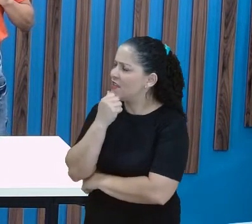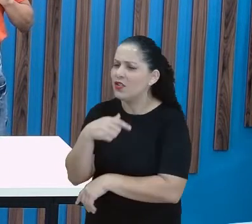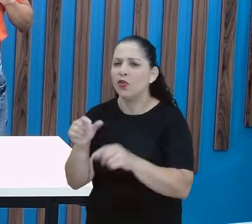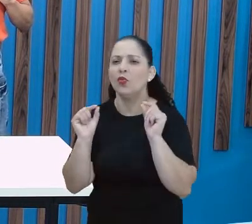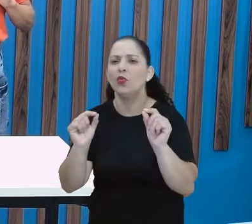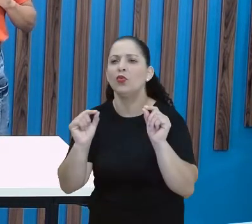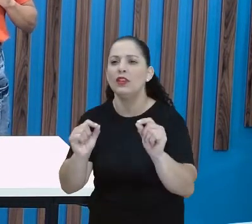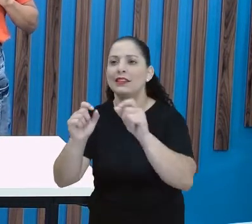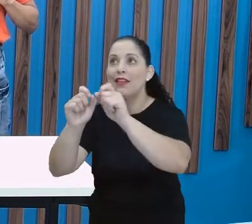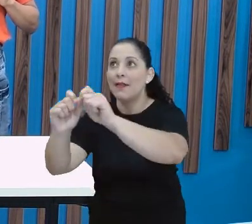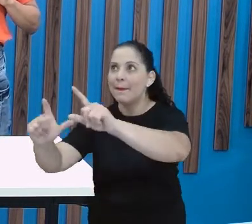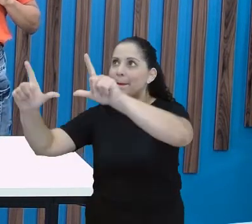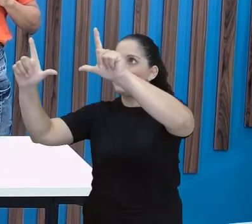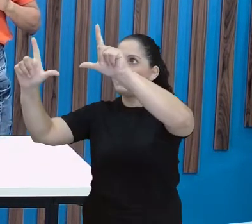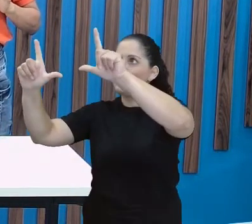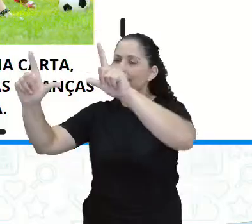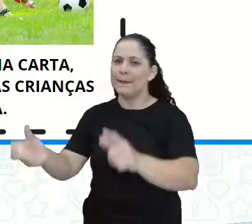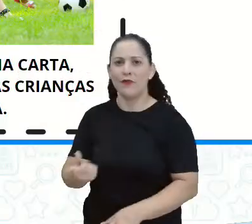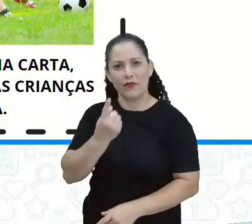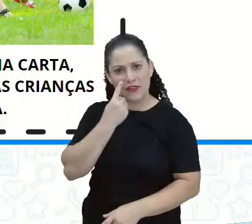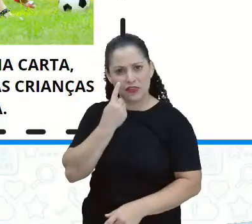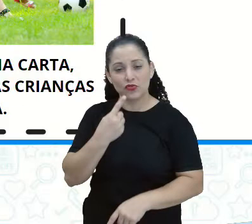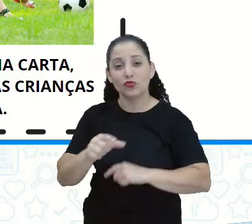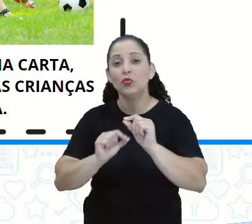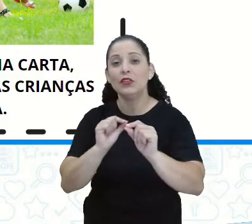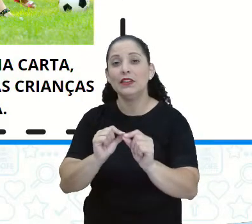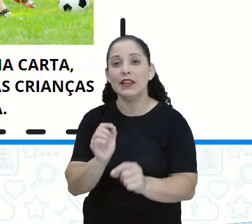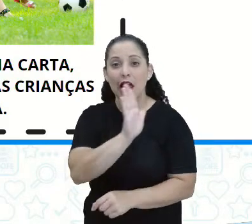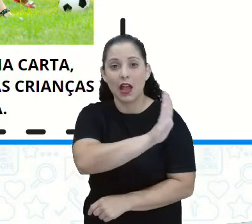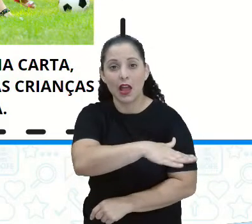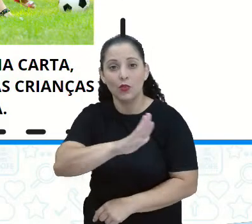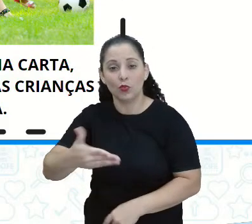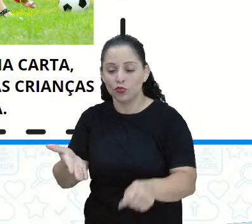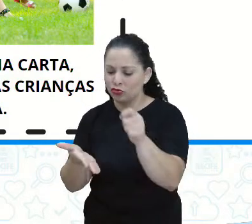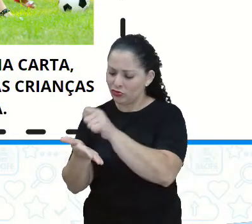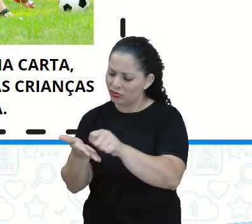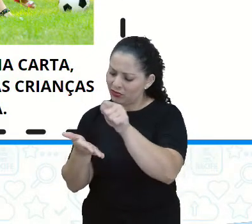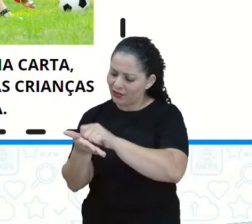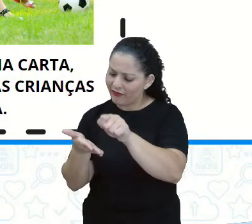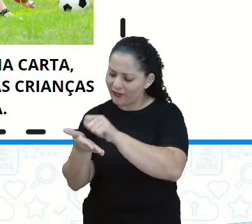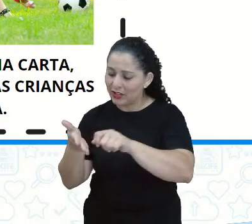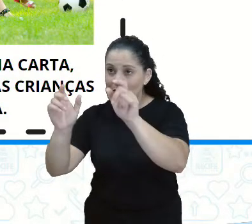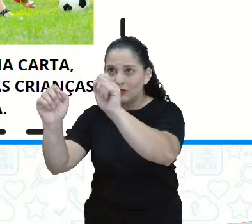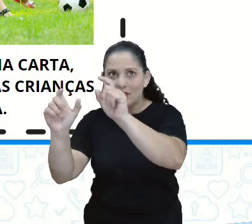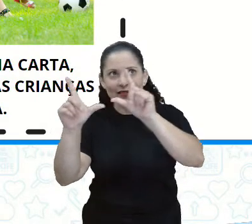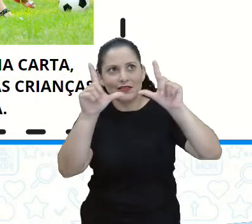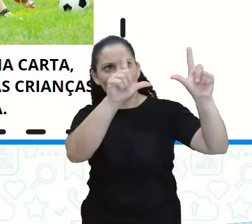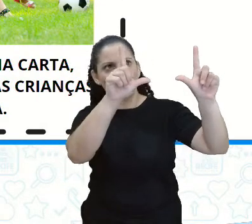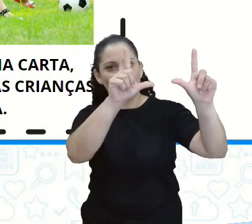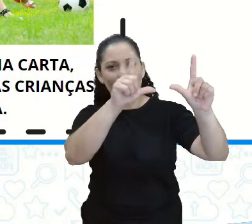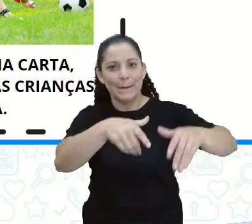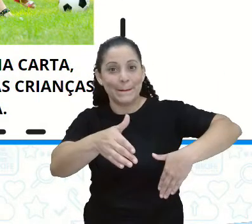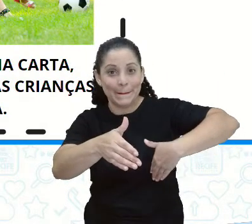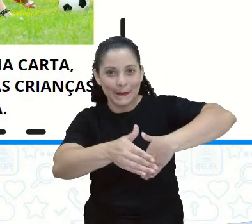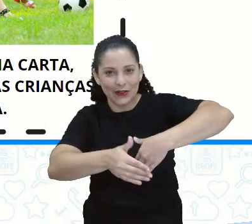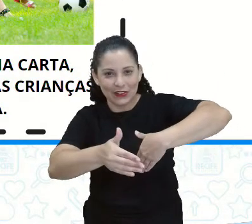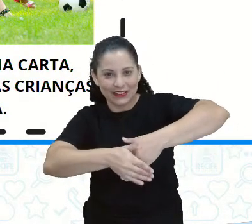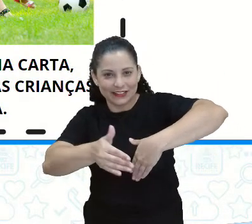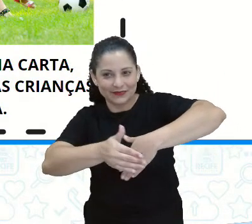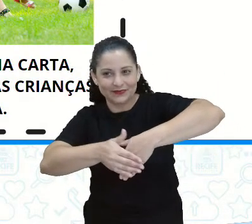crianças escrevendo, tá? E na segunda eu vejo crianças jogando bola.